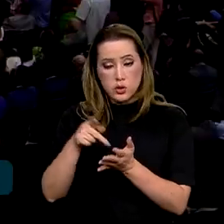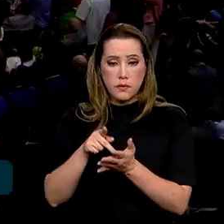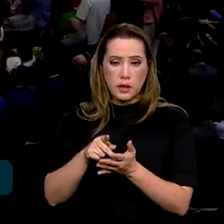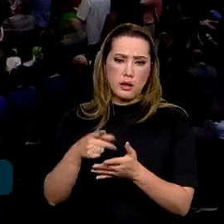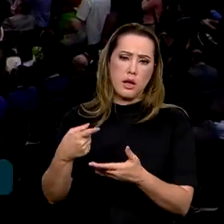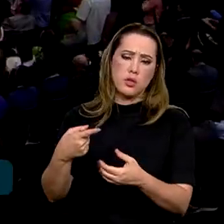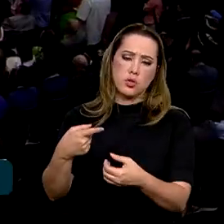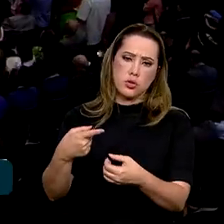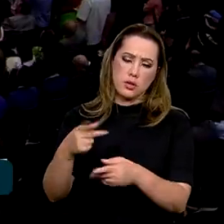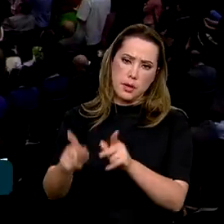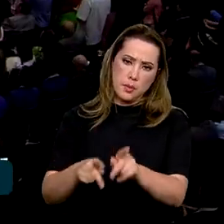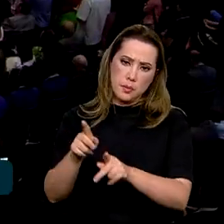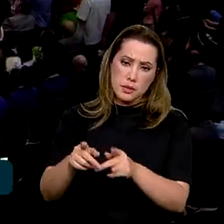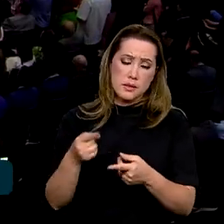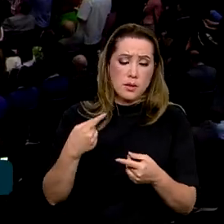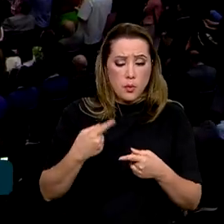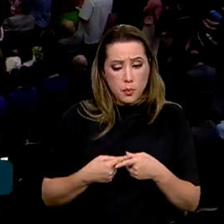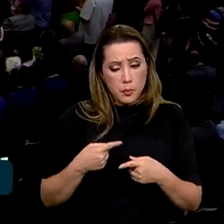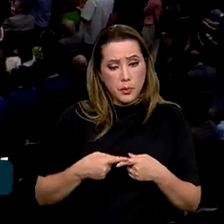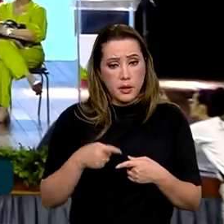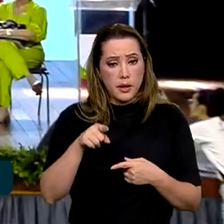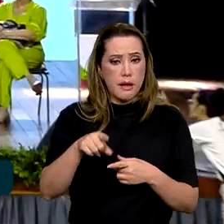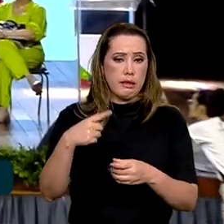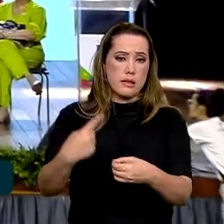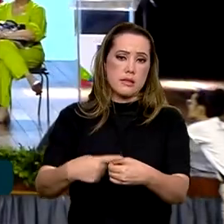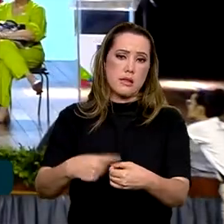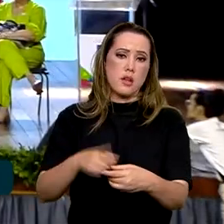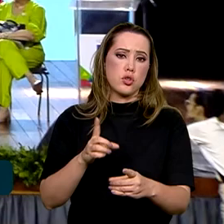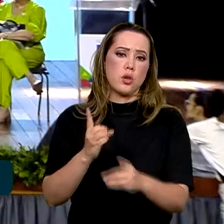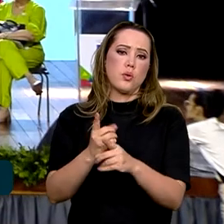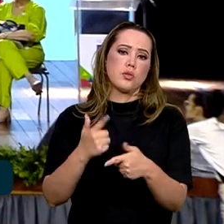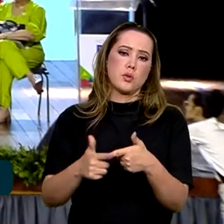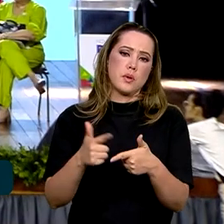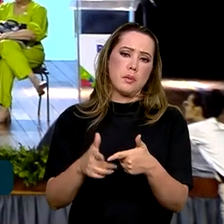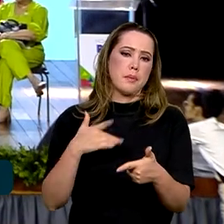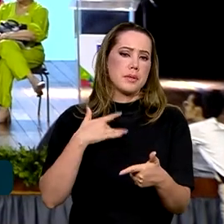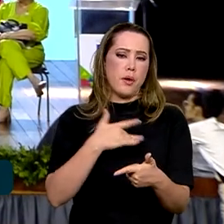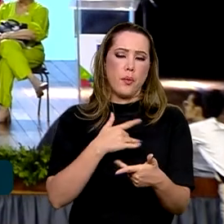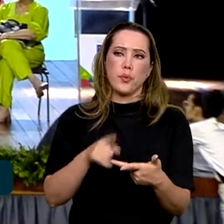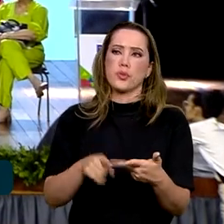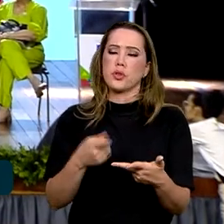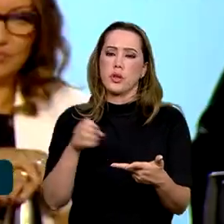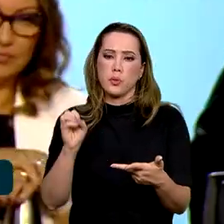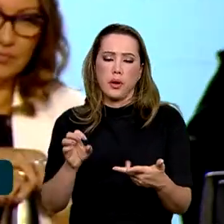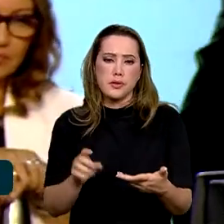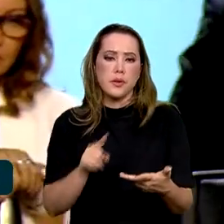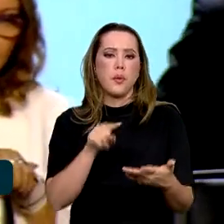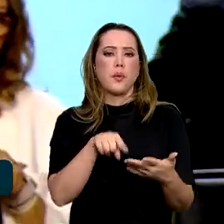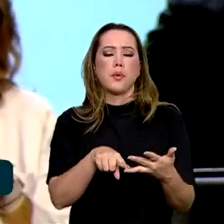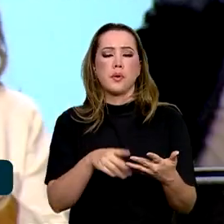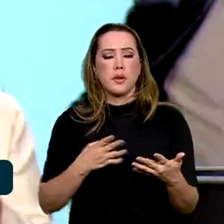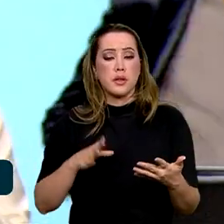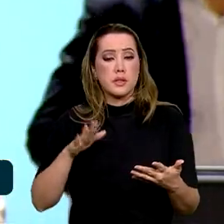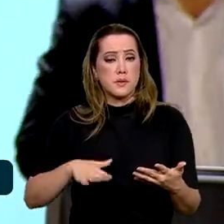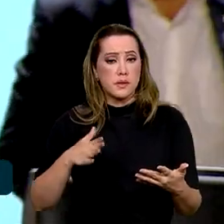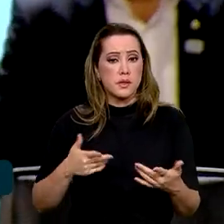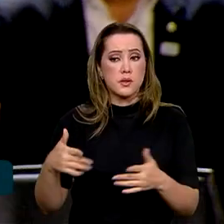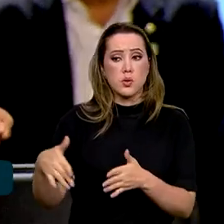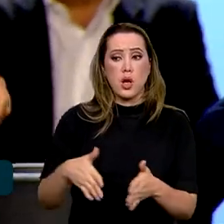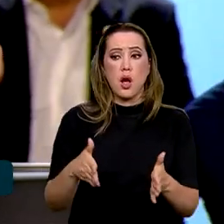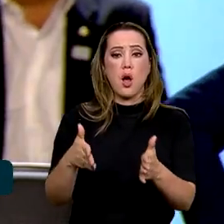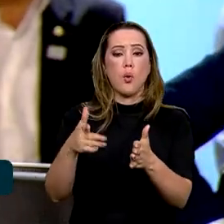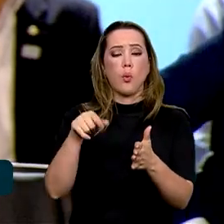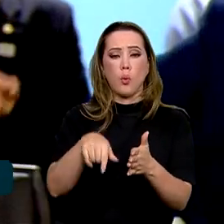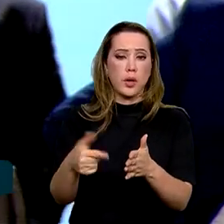na cidade que está o problema da saúde, é na cidade que está o problema da educação, é na cidade que está a rua,